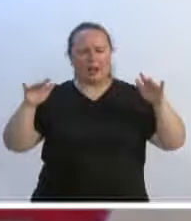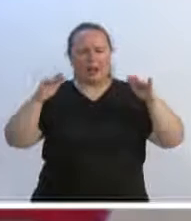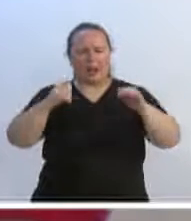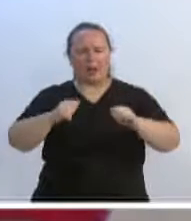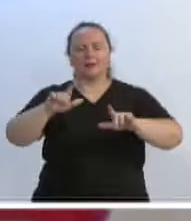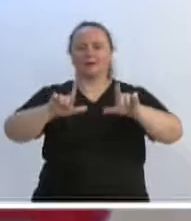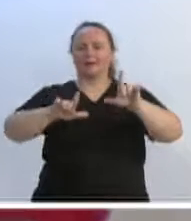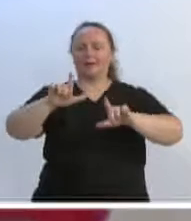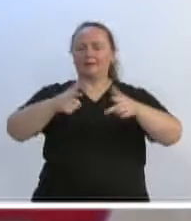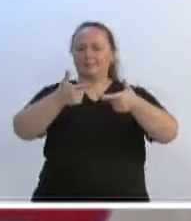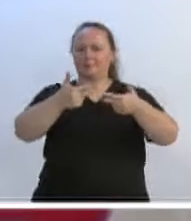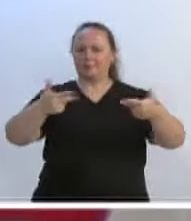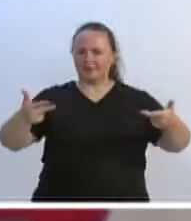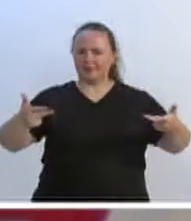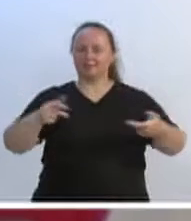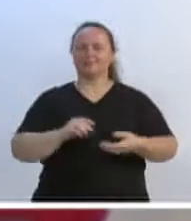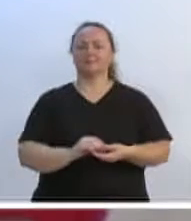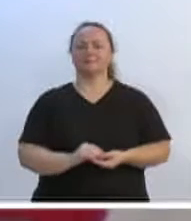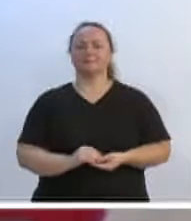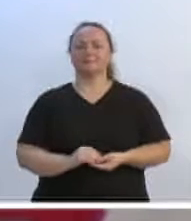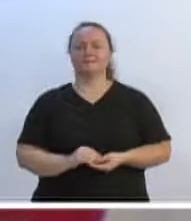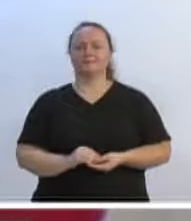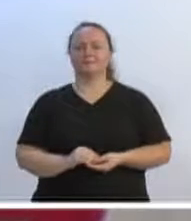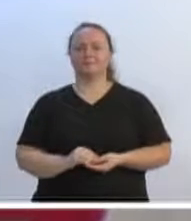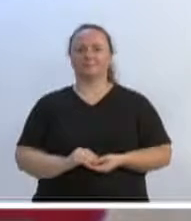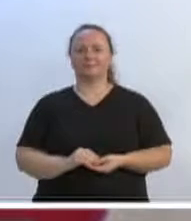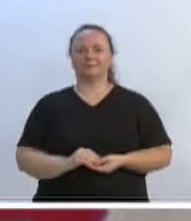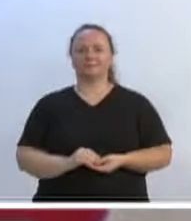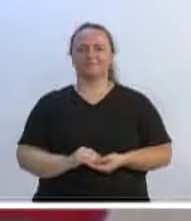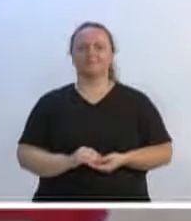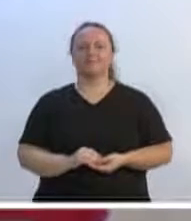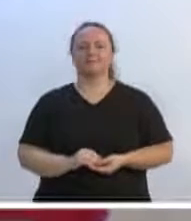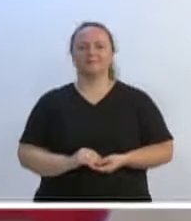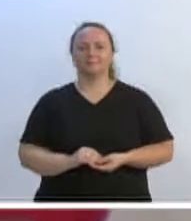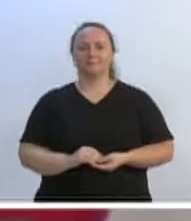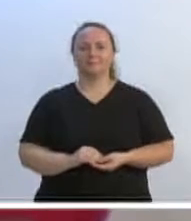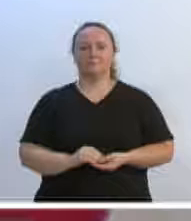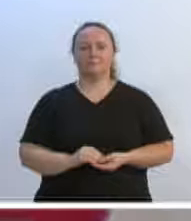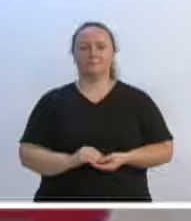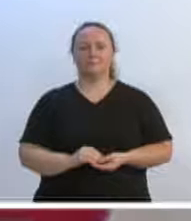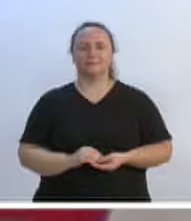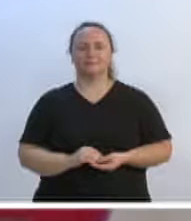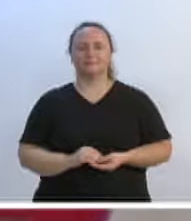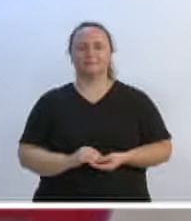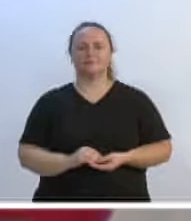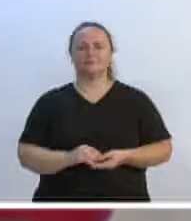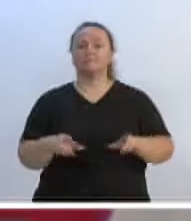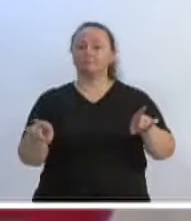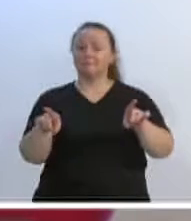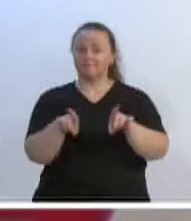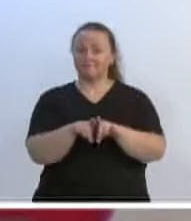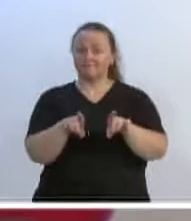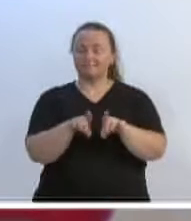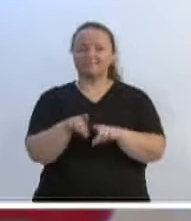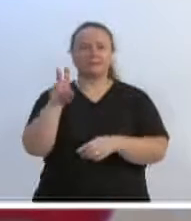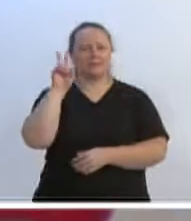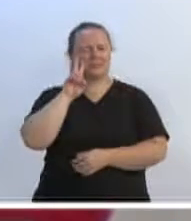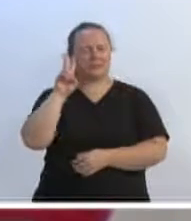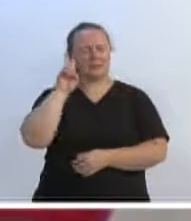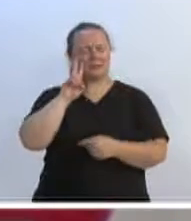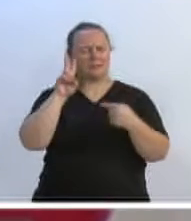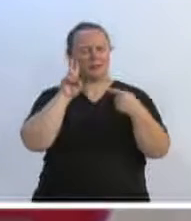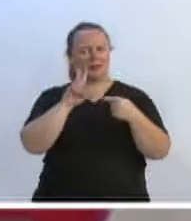pela iniciativa. E quero aqui, senhoras e senhores, fazer uma recordação não muito